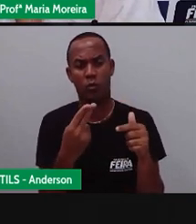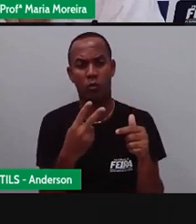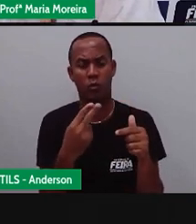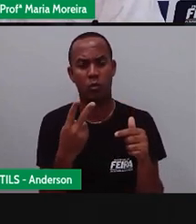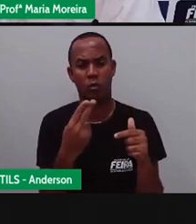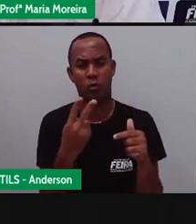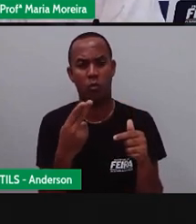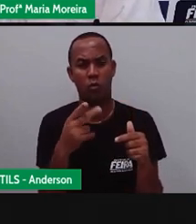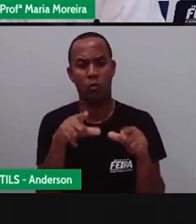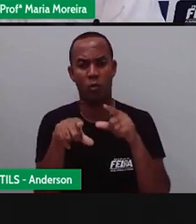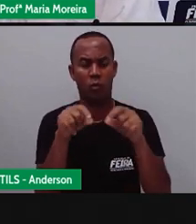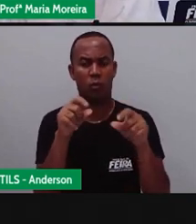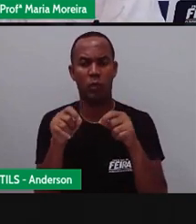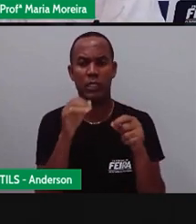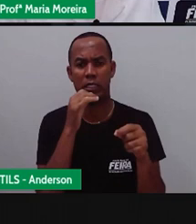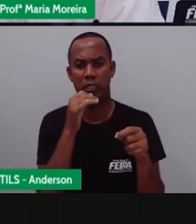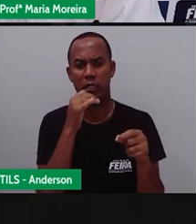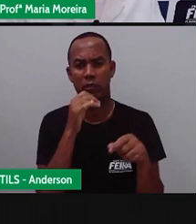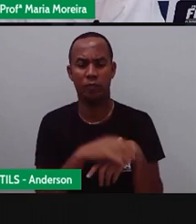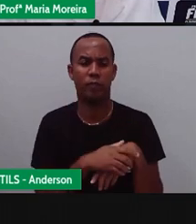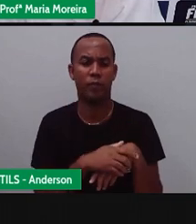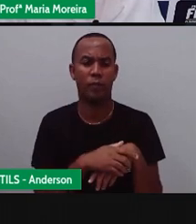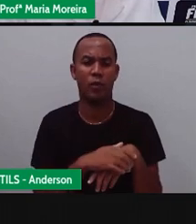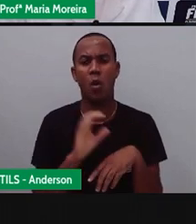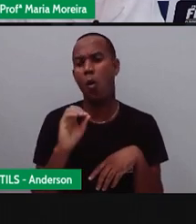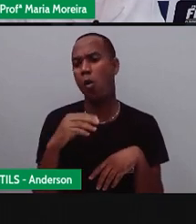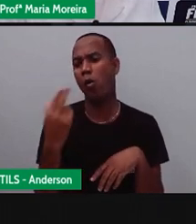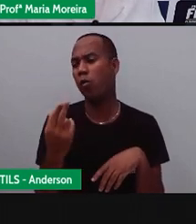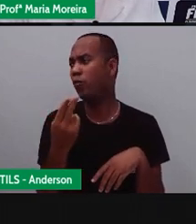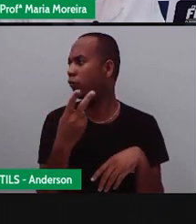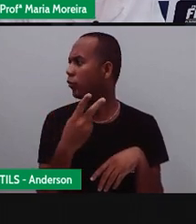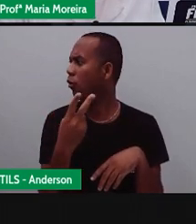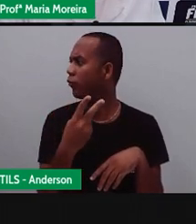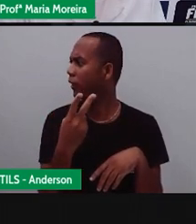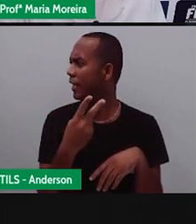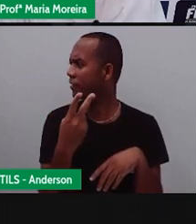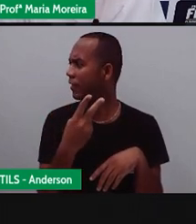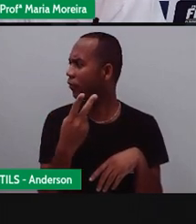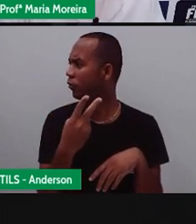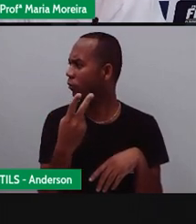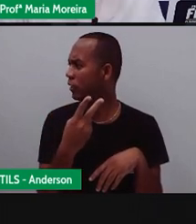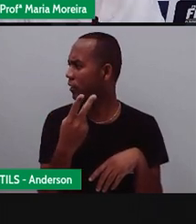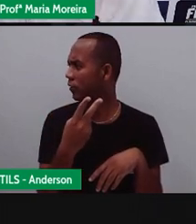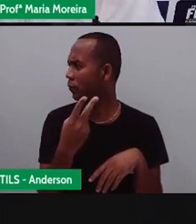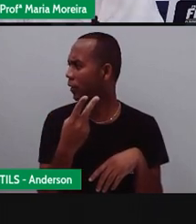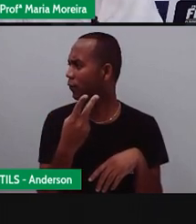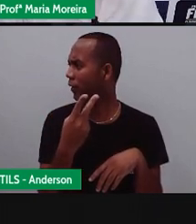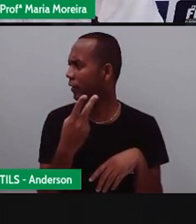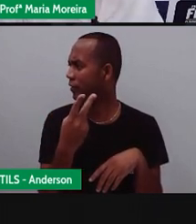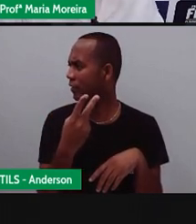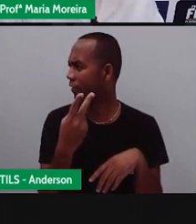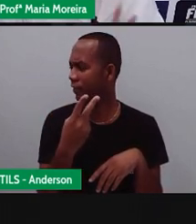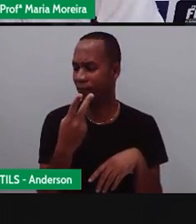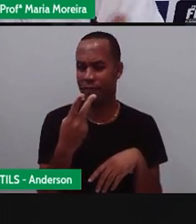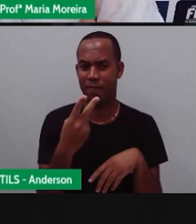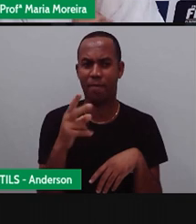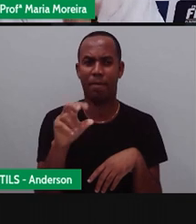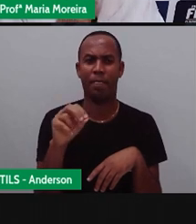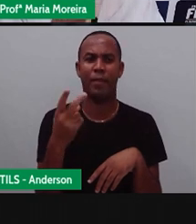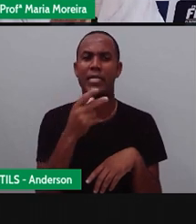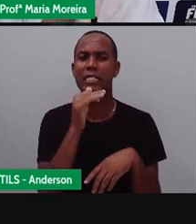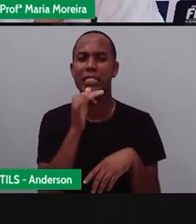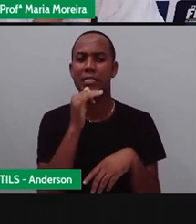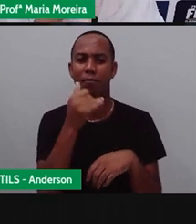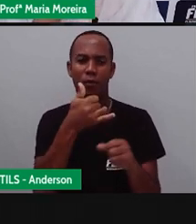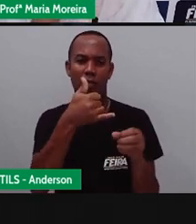um gás natural veicular. E não é o nosso gás de cozinha. É isso que eu estou falando, que o